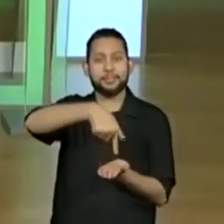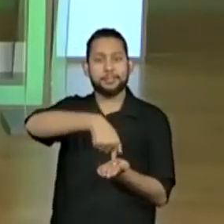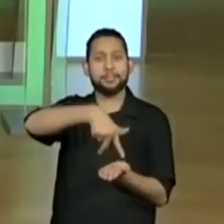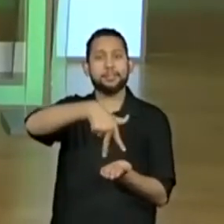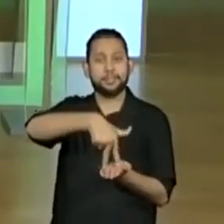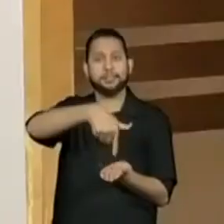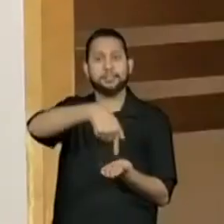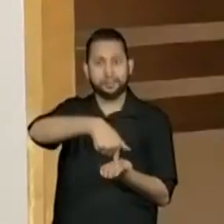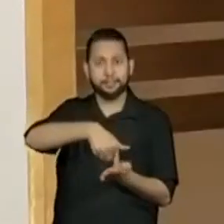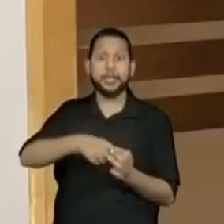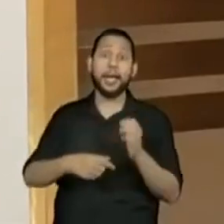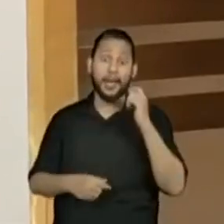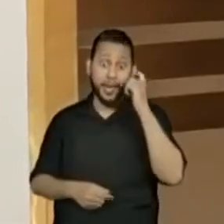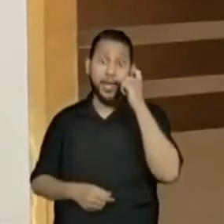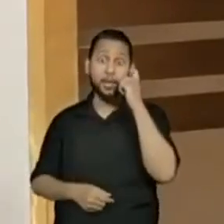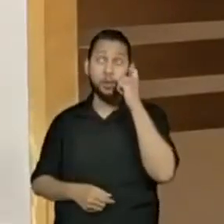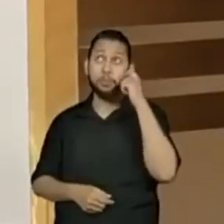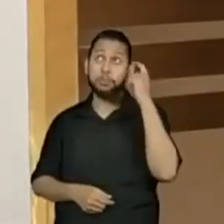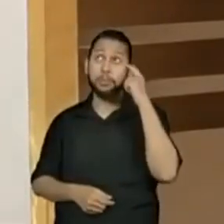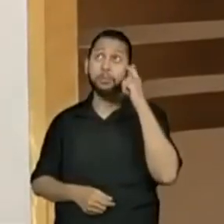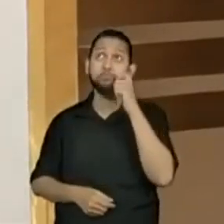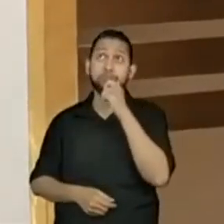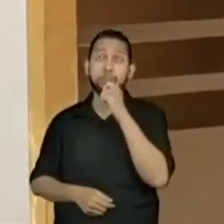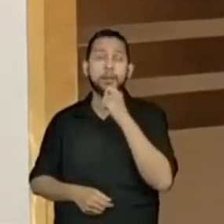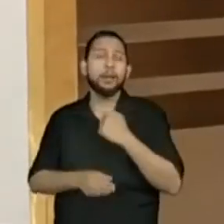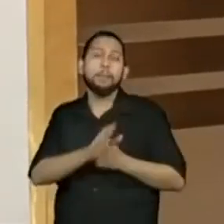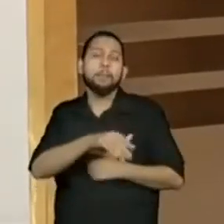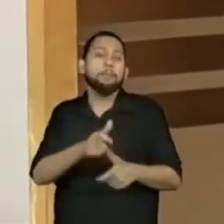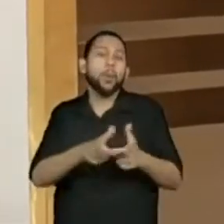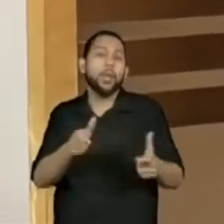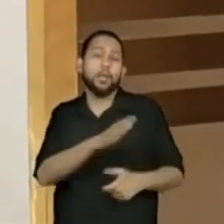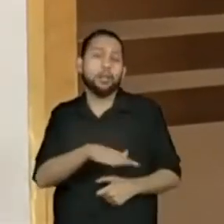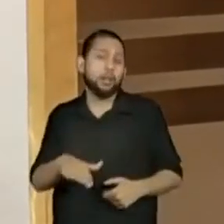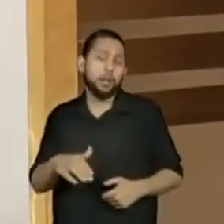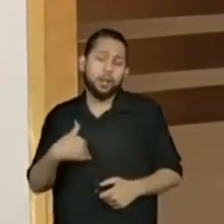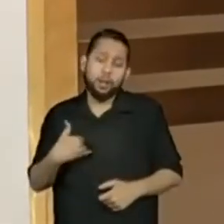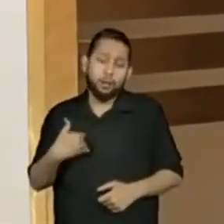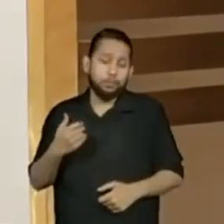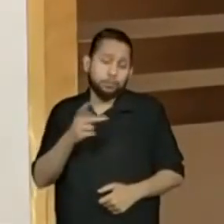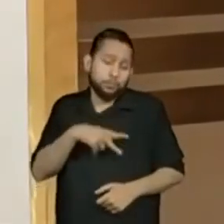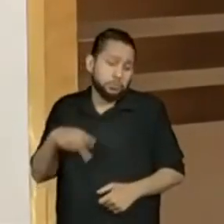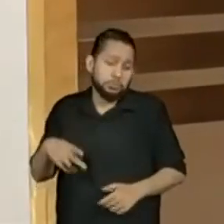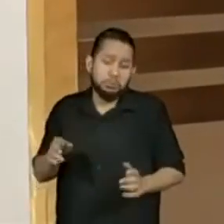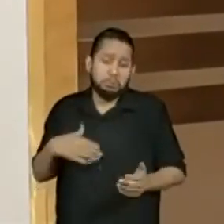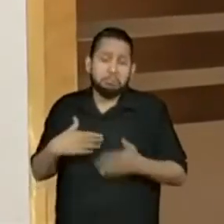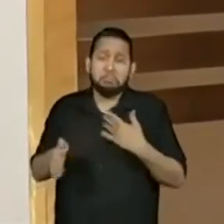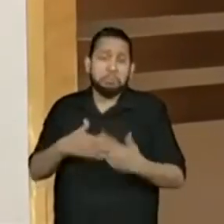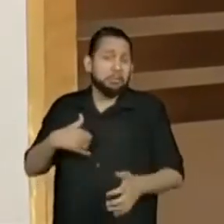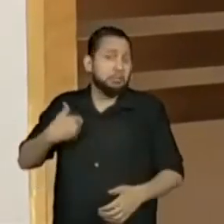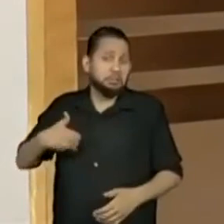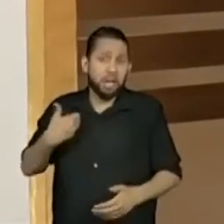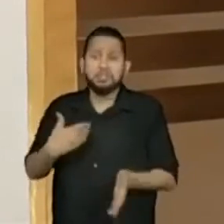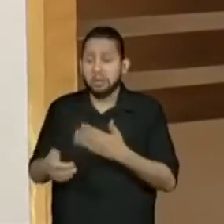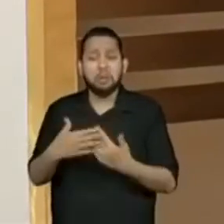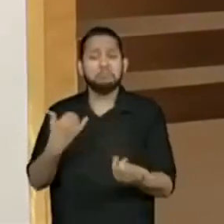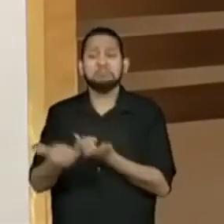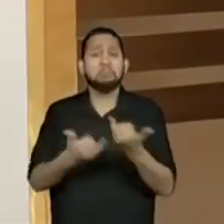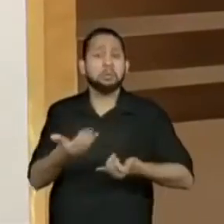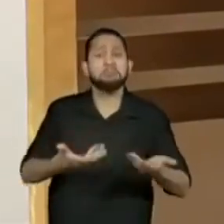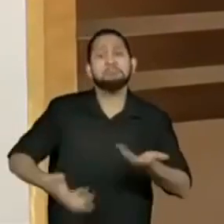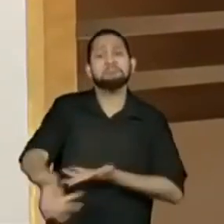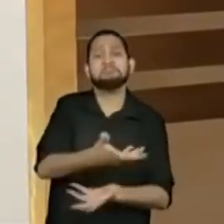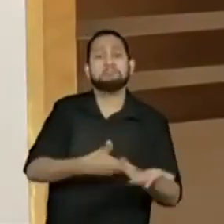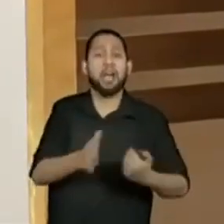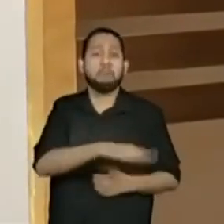que trabalha com os menores, com os alunos do primeiro ano, a gente precisa estar sempre envolvida com eles, brincando com eles. Sim. E você, do que